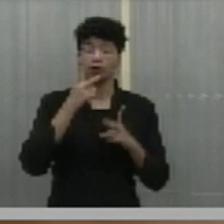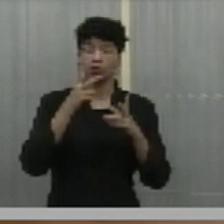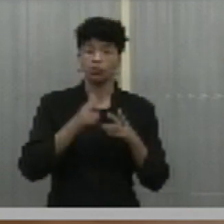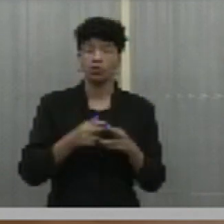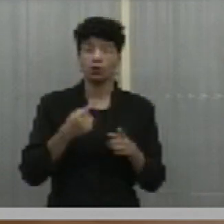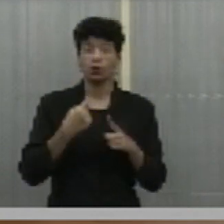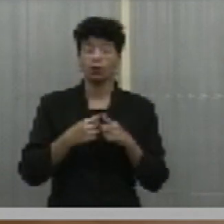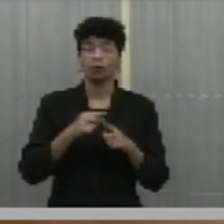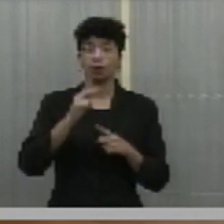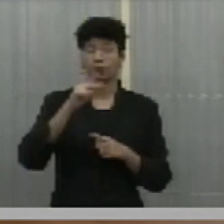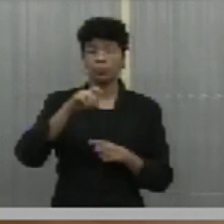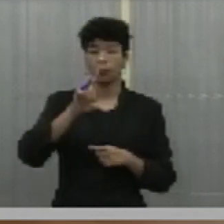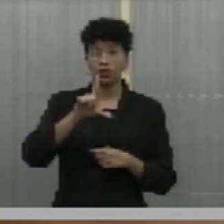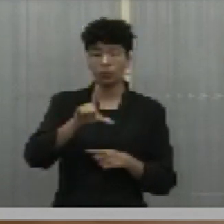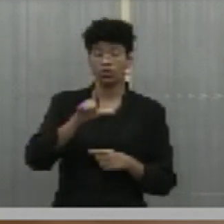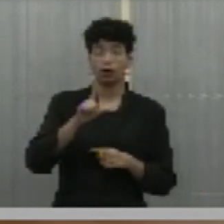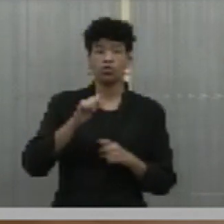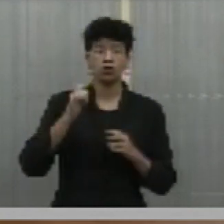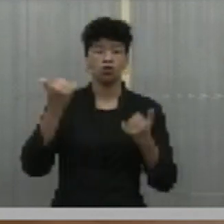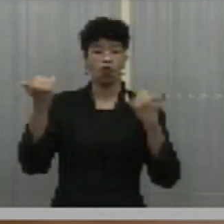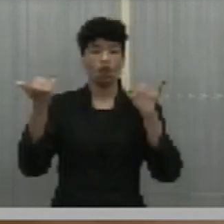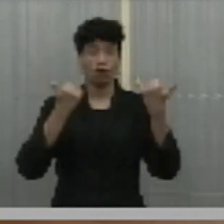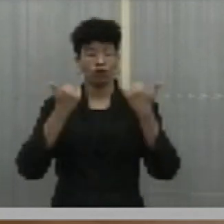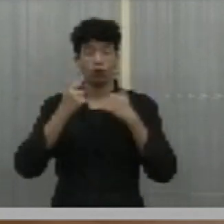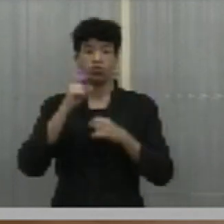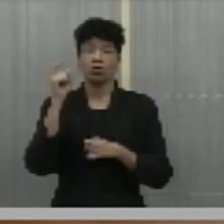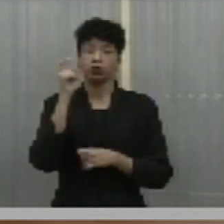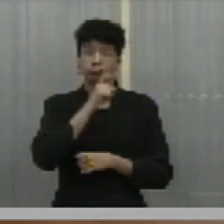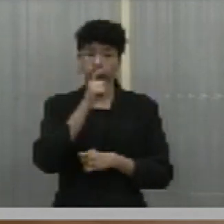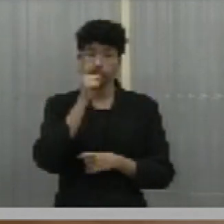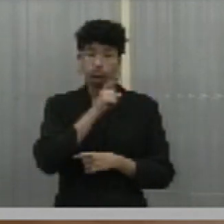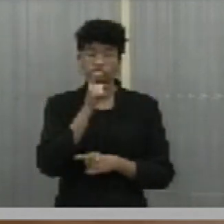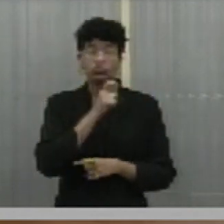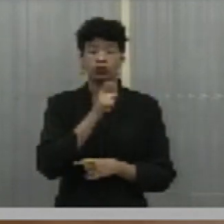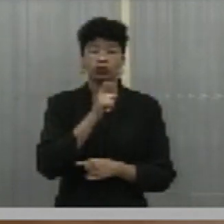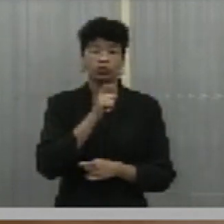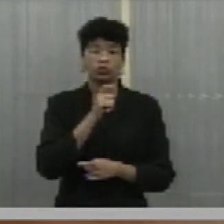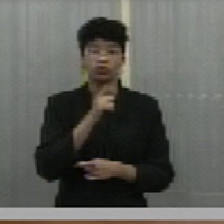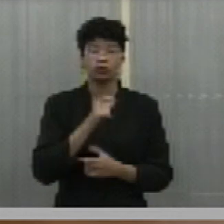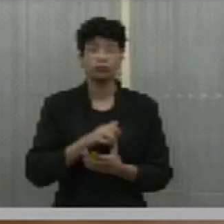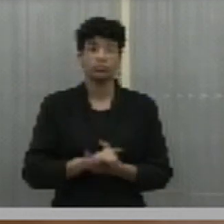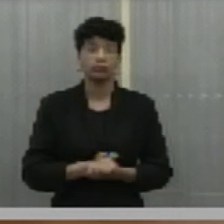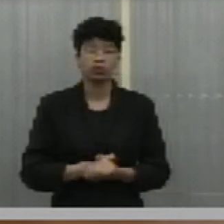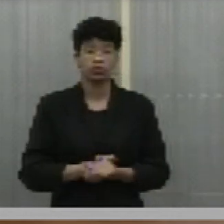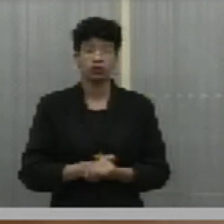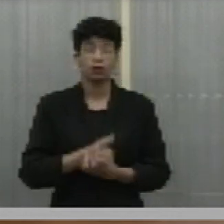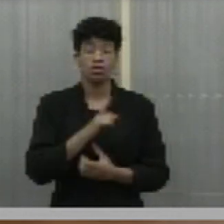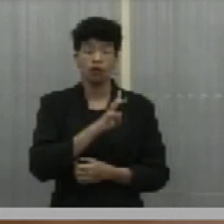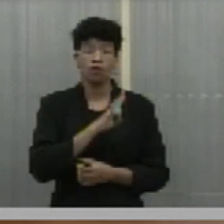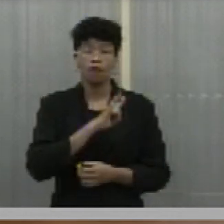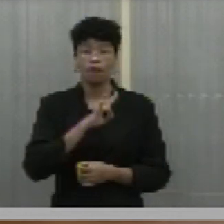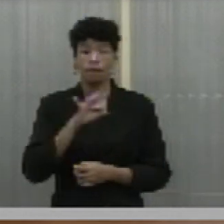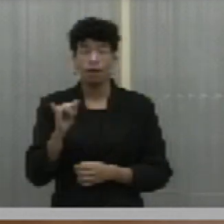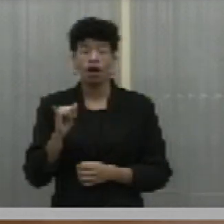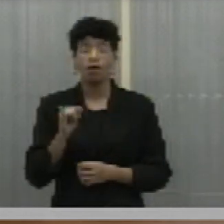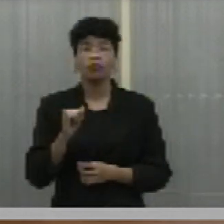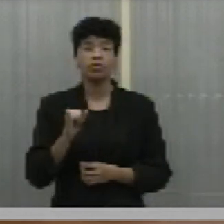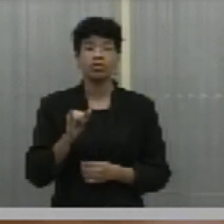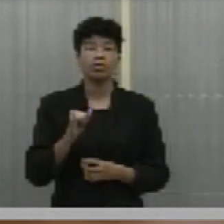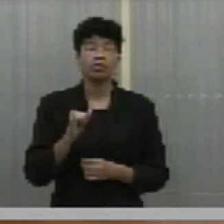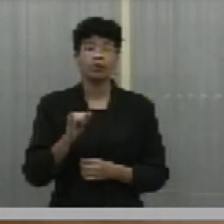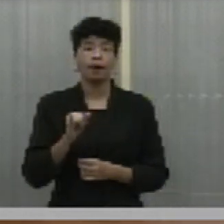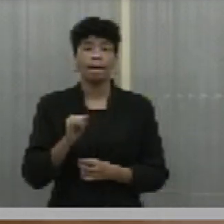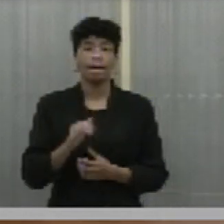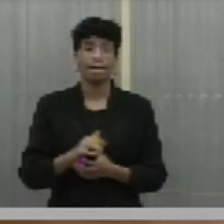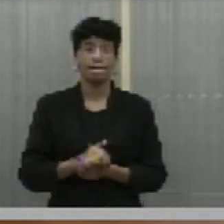o PL das fake news, ele é um PL que vai limitar, que vai